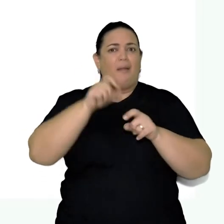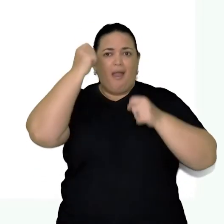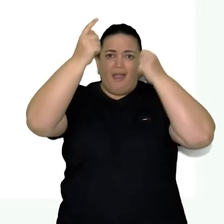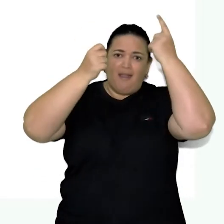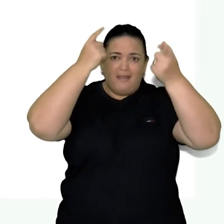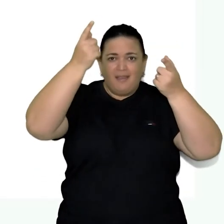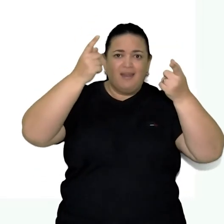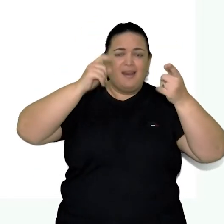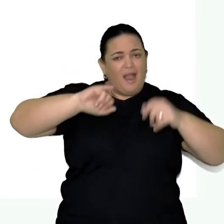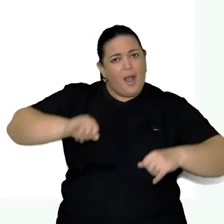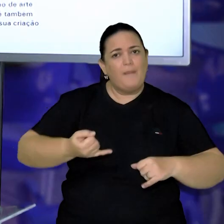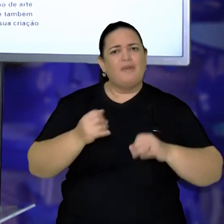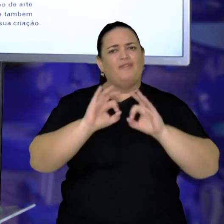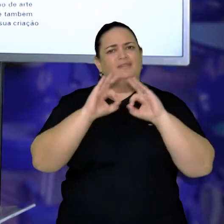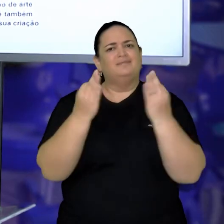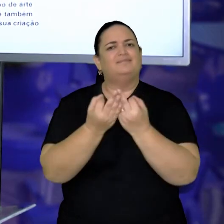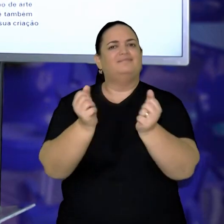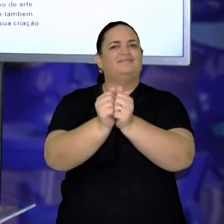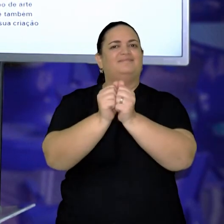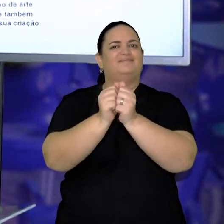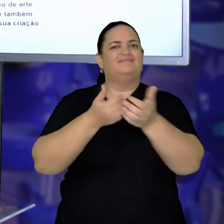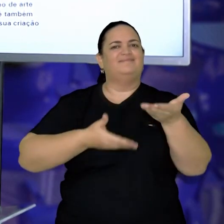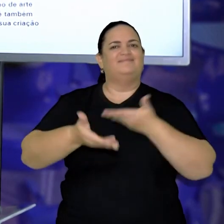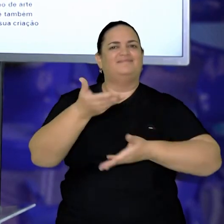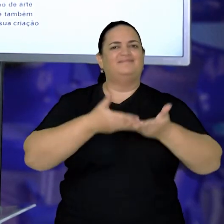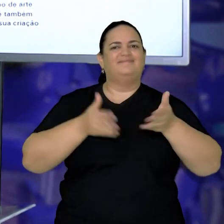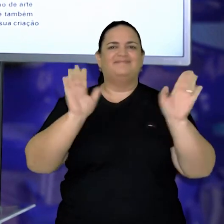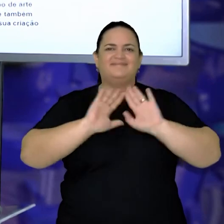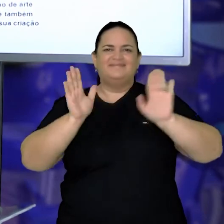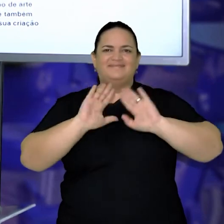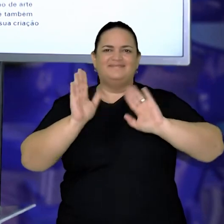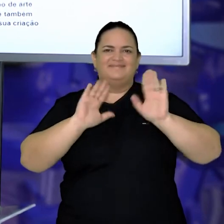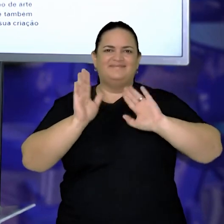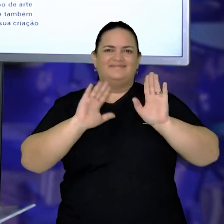brincar com seus familiares. Tchau, até breve! tchau! tchau!